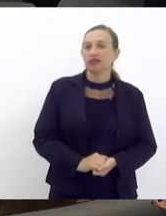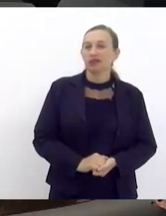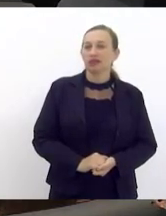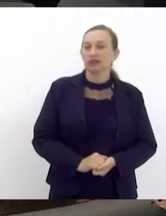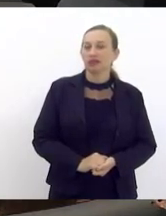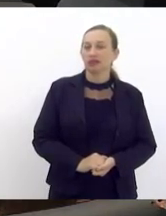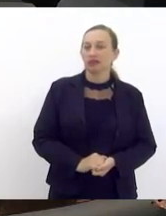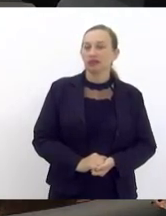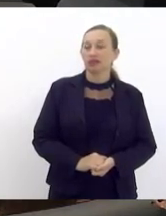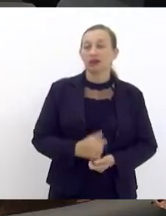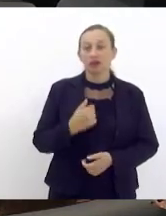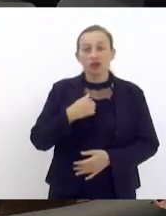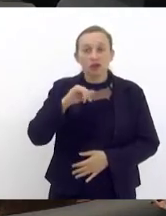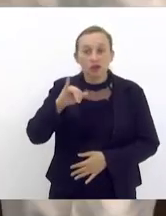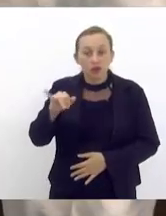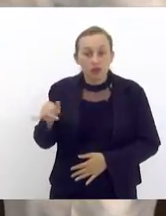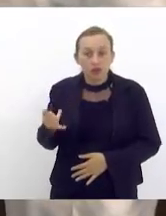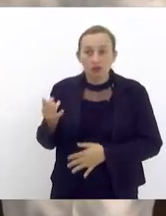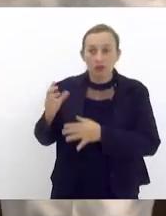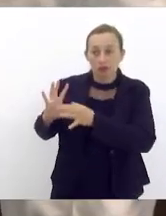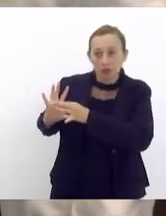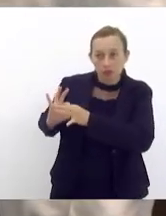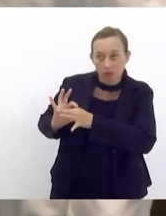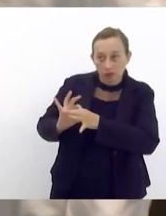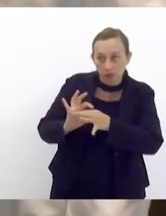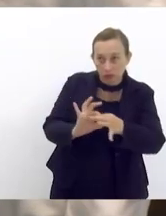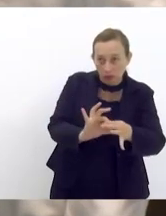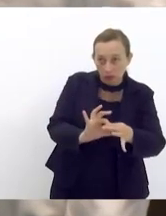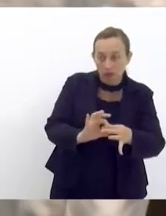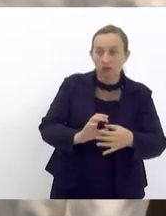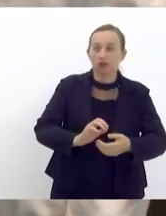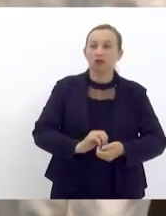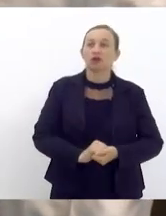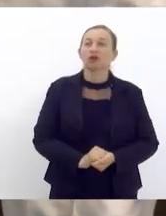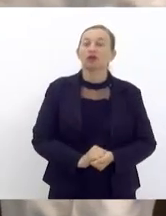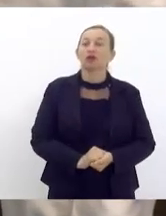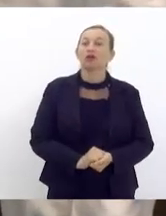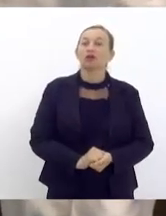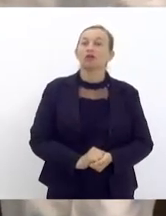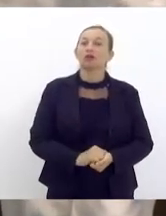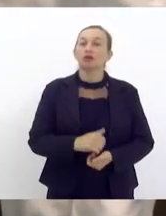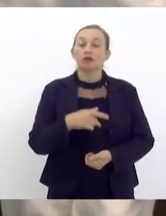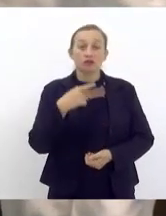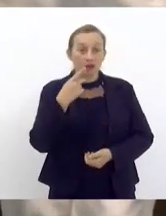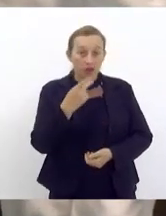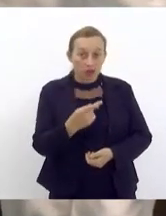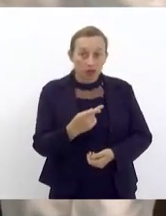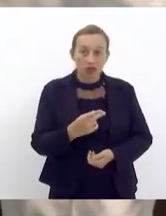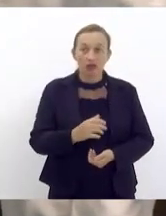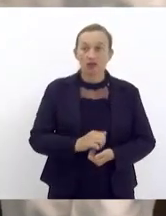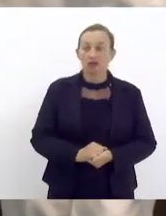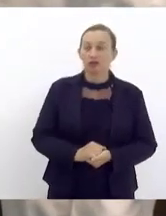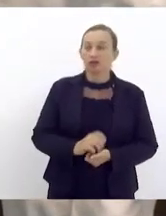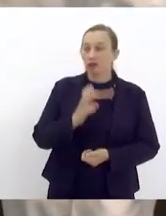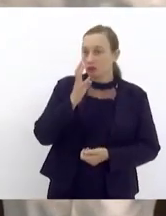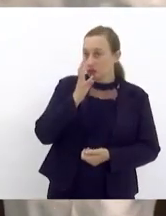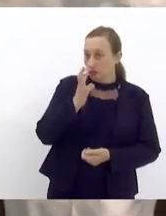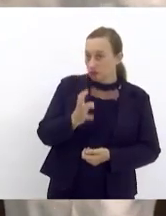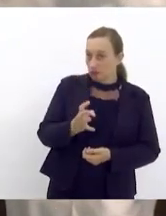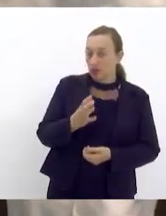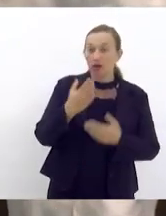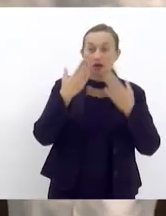eu aproveitei o ensejo para me referir a uma denúncia na verdade